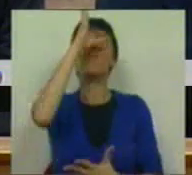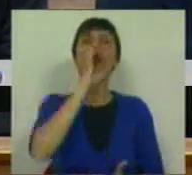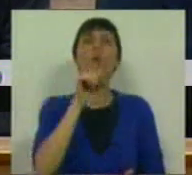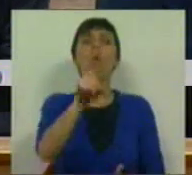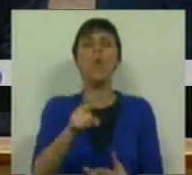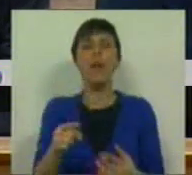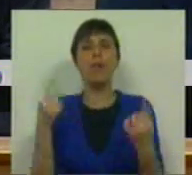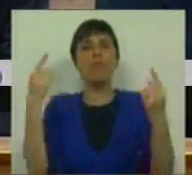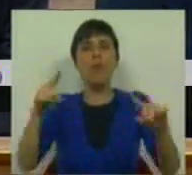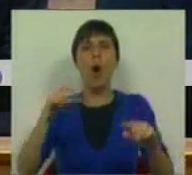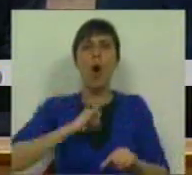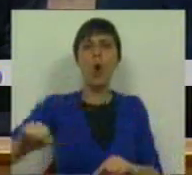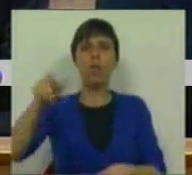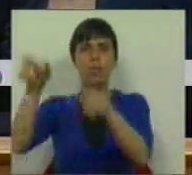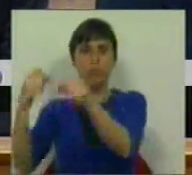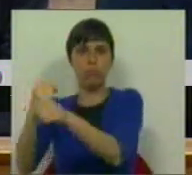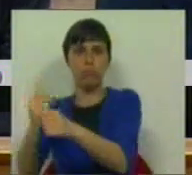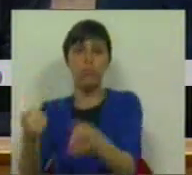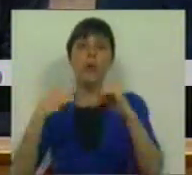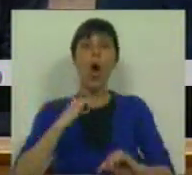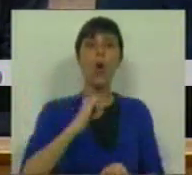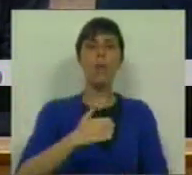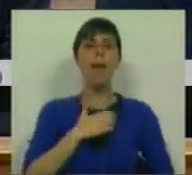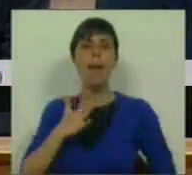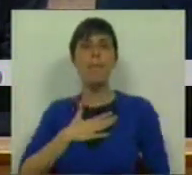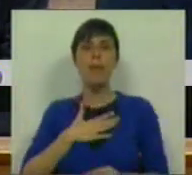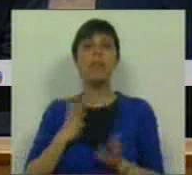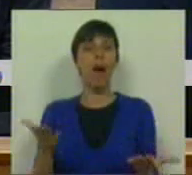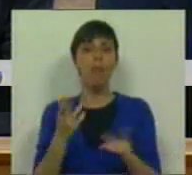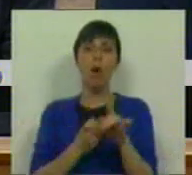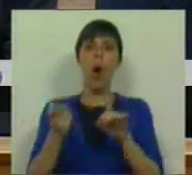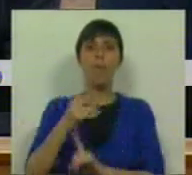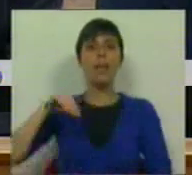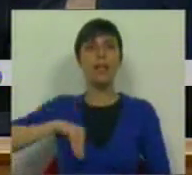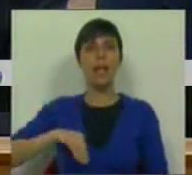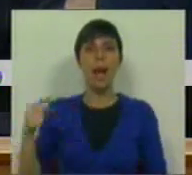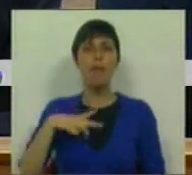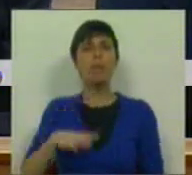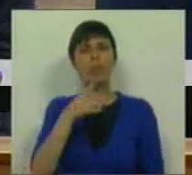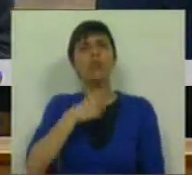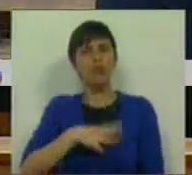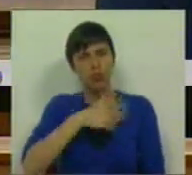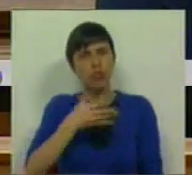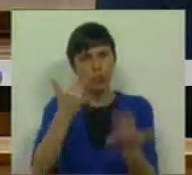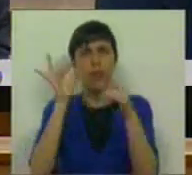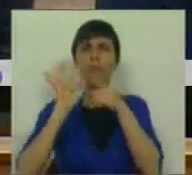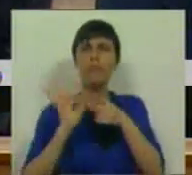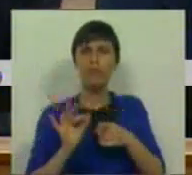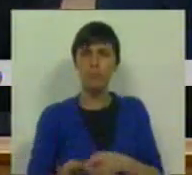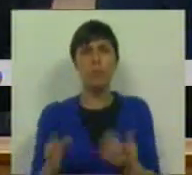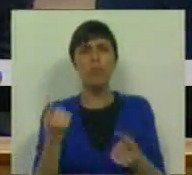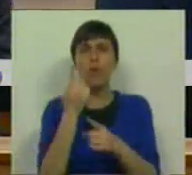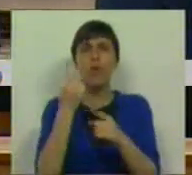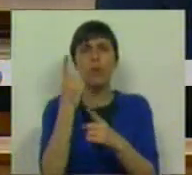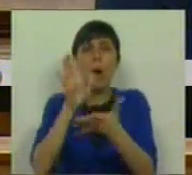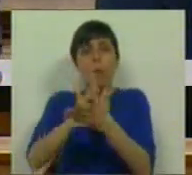Governo que se coloca contra trabalhadores e contra empresários no aumento do salário mínimo nacional. Explique-nos isso detalhadamente, nem